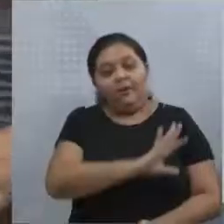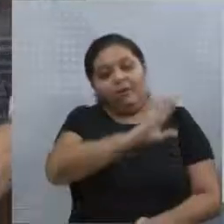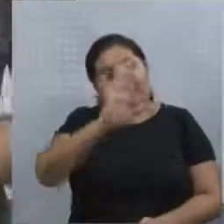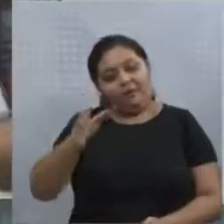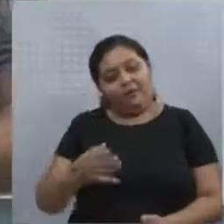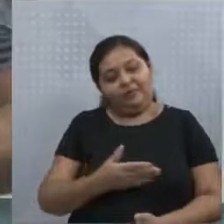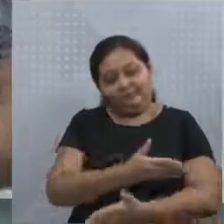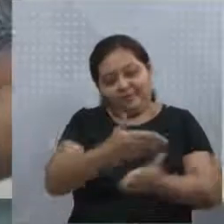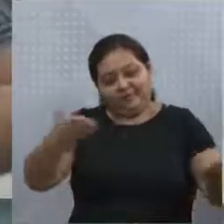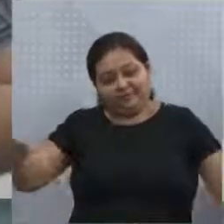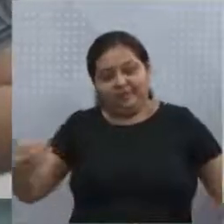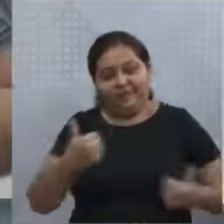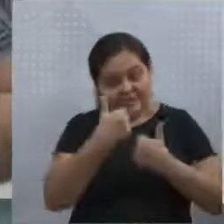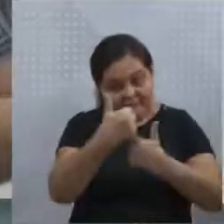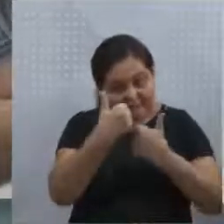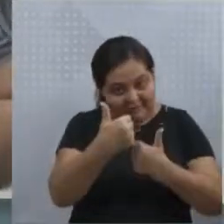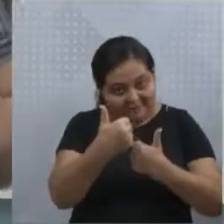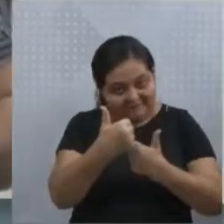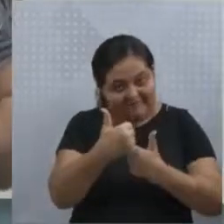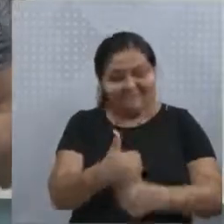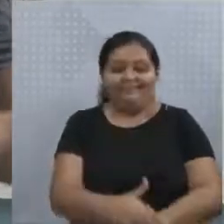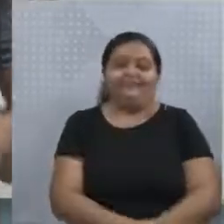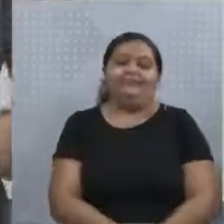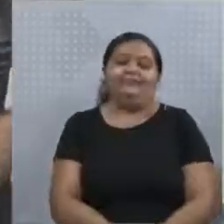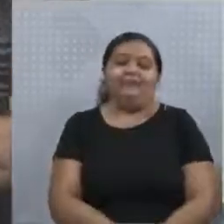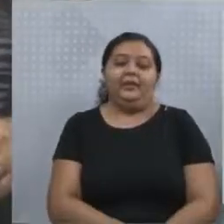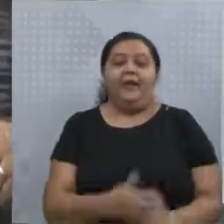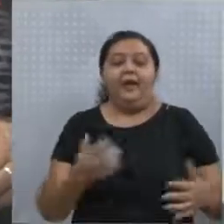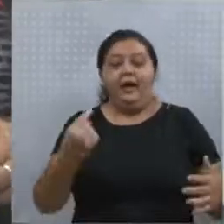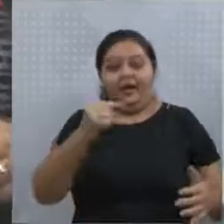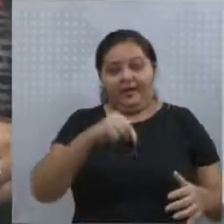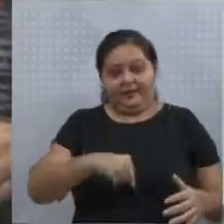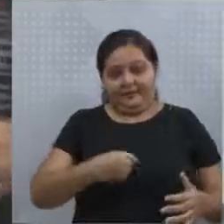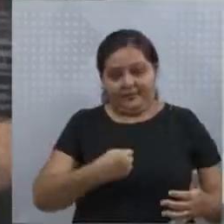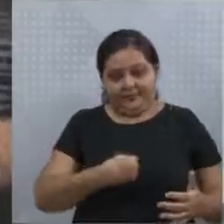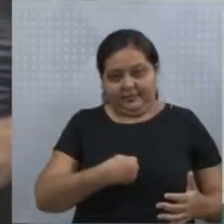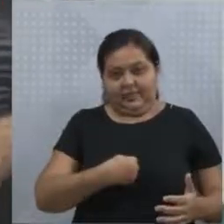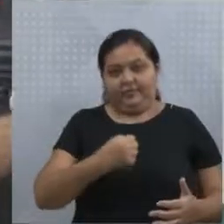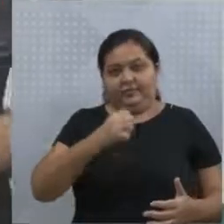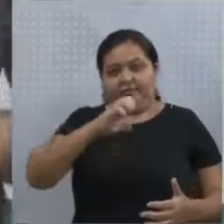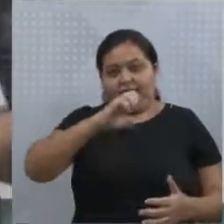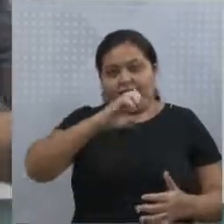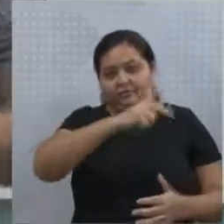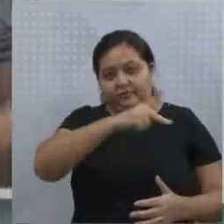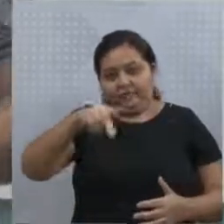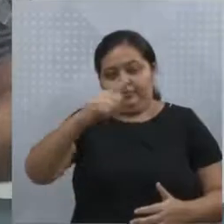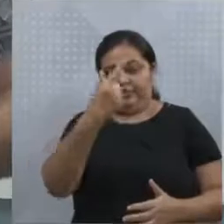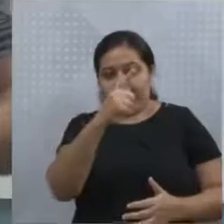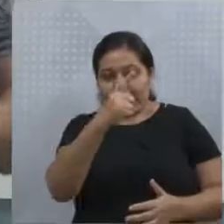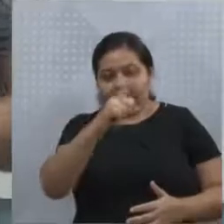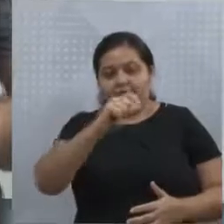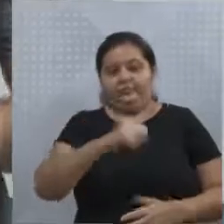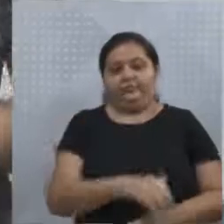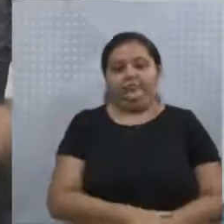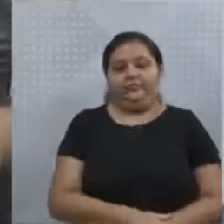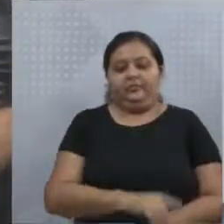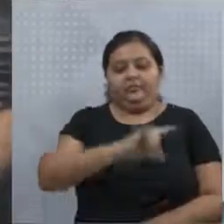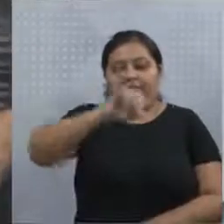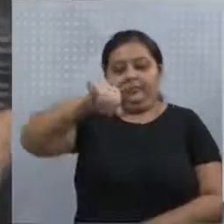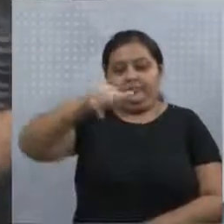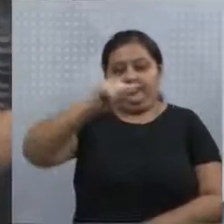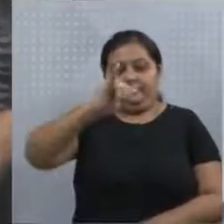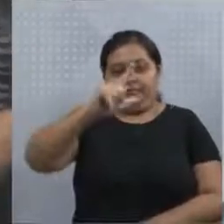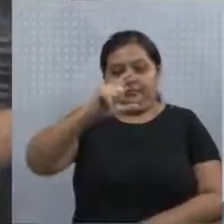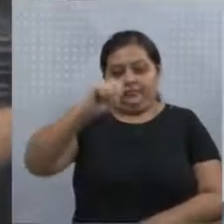Olá pessoal, como é que vocês estão? Espero que vocês estejam bem. Aqui quem vos fala é o professor Jair Osas Azevedo, sou professor de Geografia. E antes de